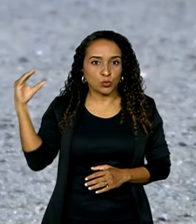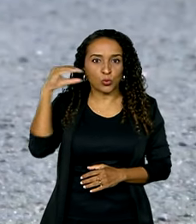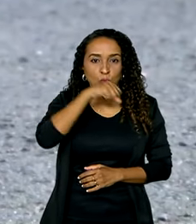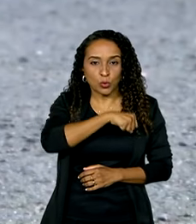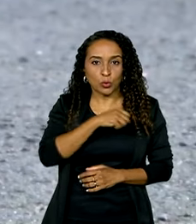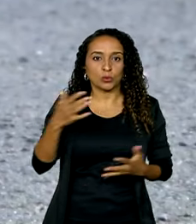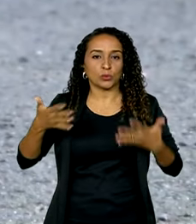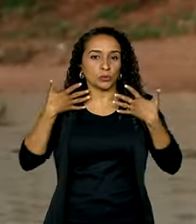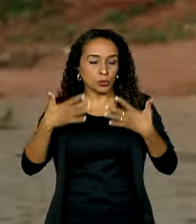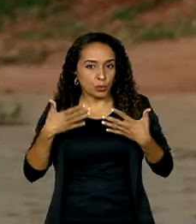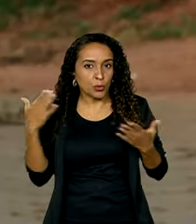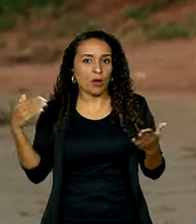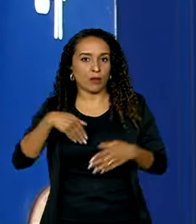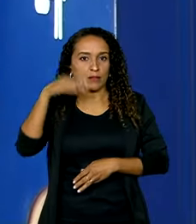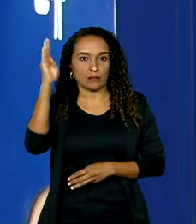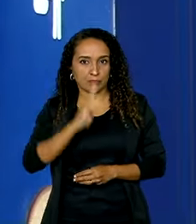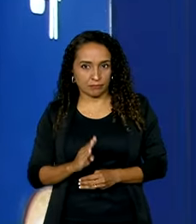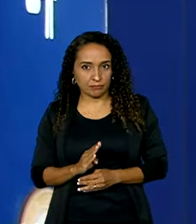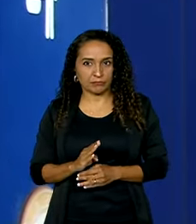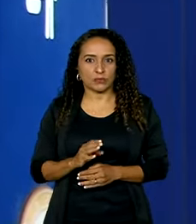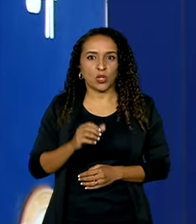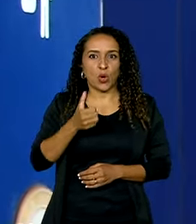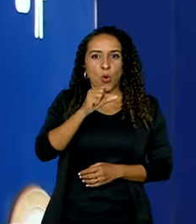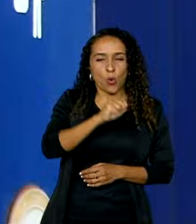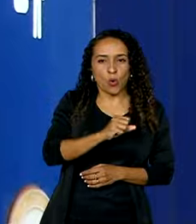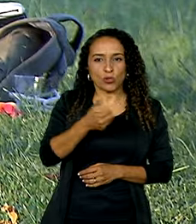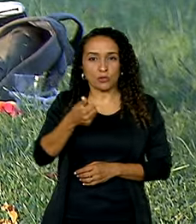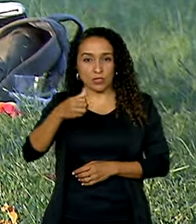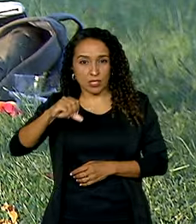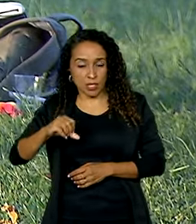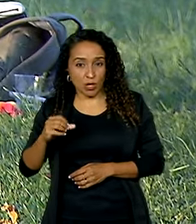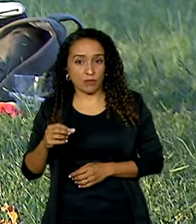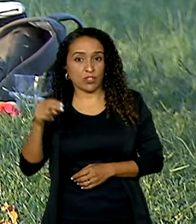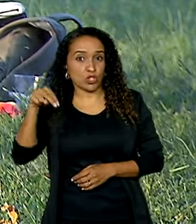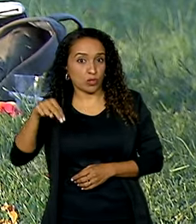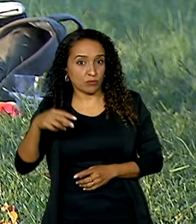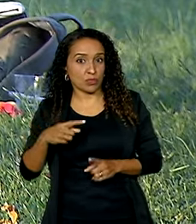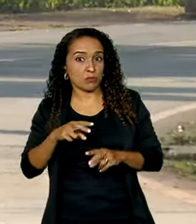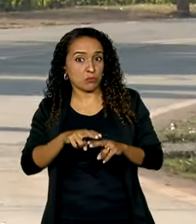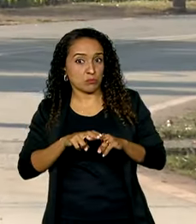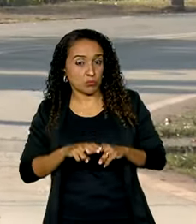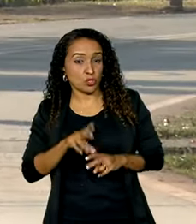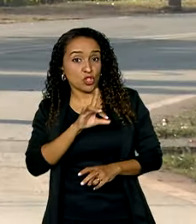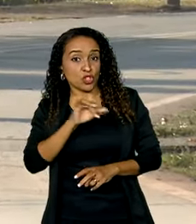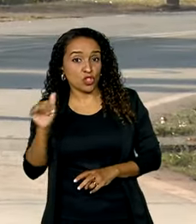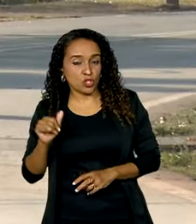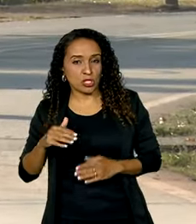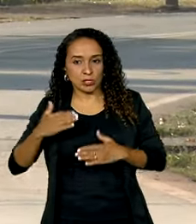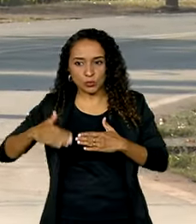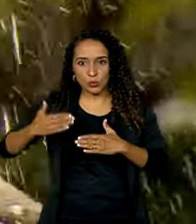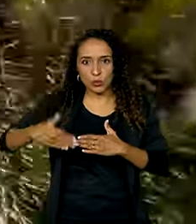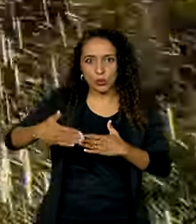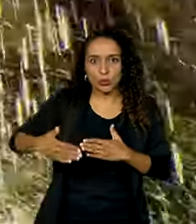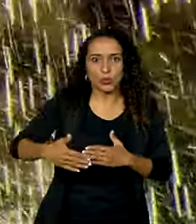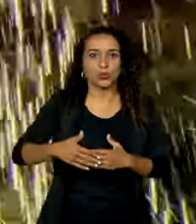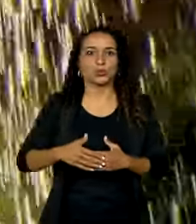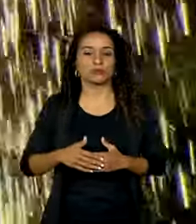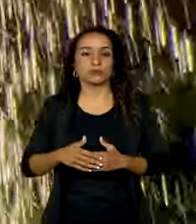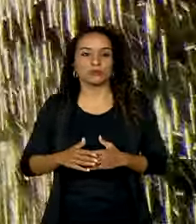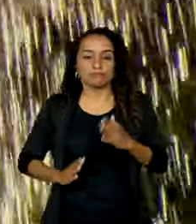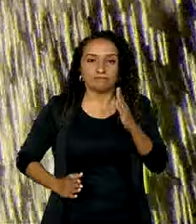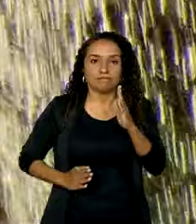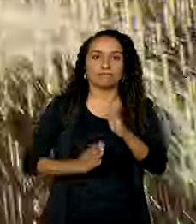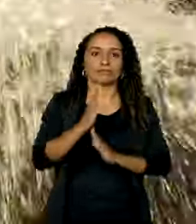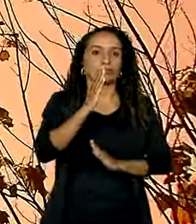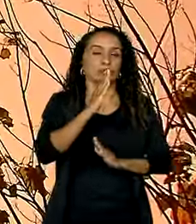destaque para a onda de calor entre os dias 8 e 19 de novembro, por causa do número de dias consecutivos e do recorde